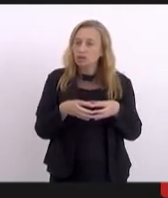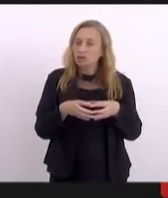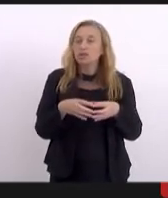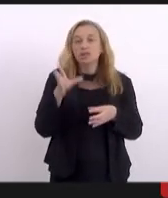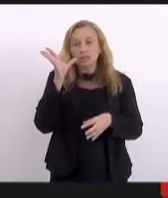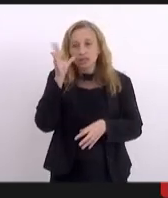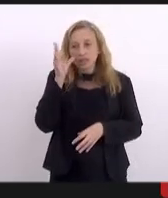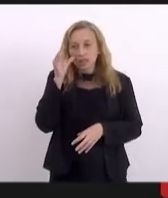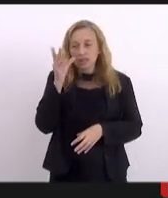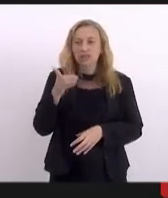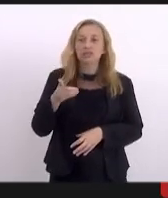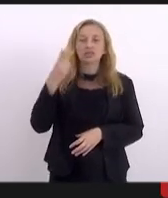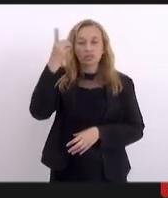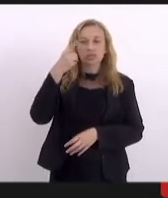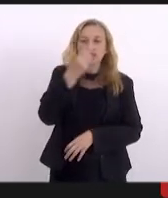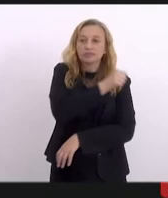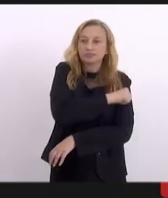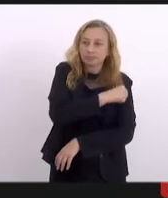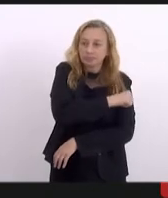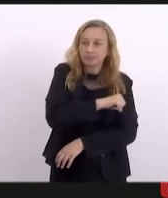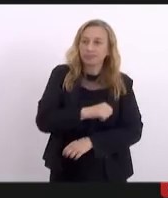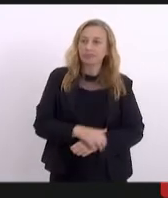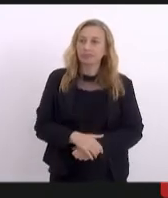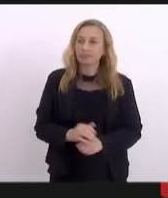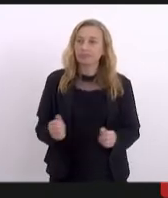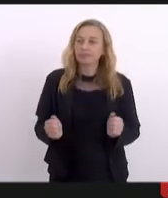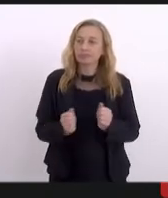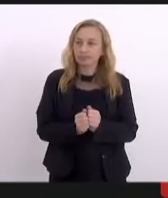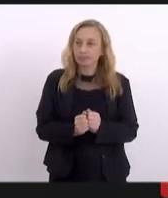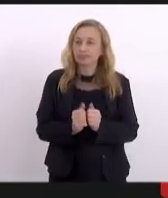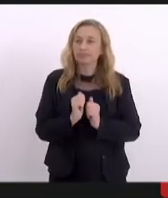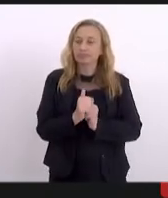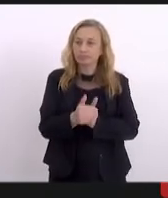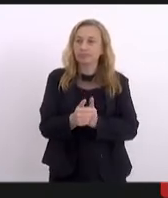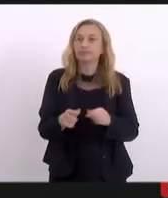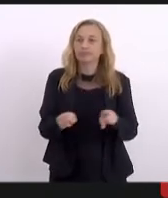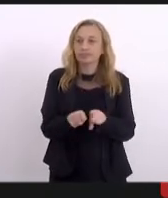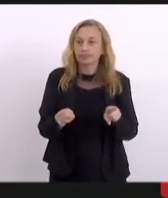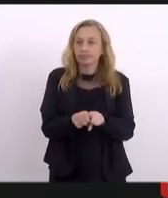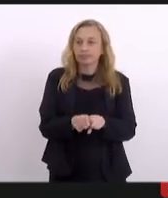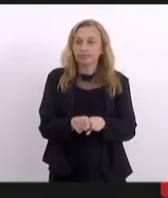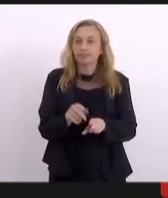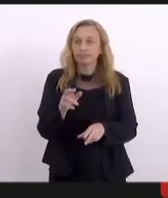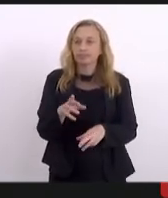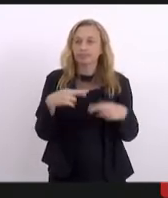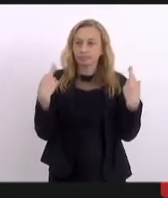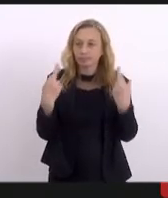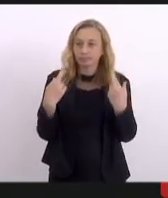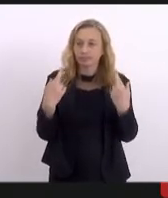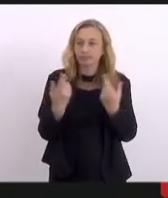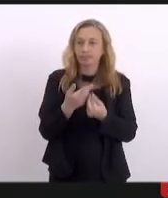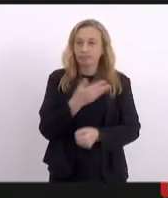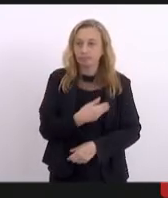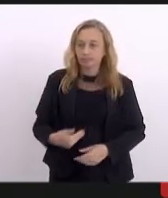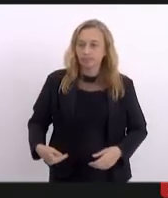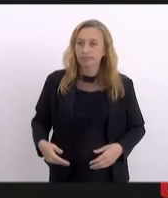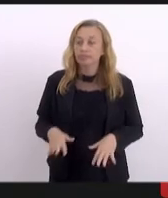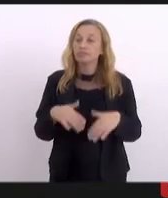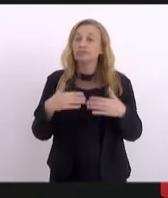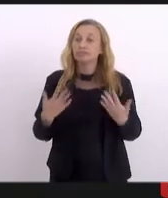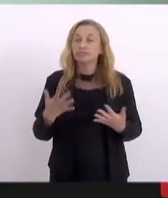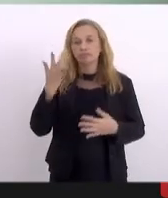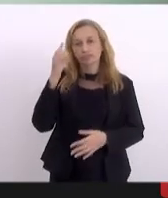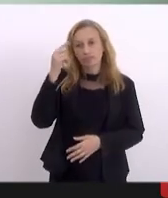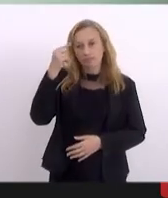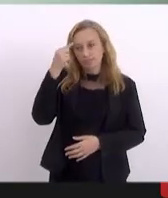interesse da deputada enfermeira Rejane de estar conduzindo também essa reunião, essa audiência. Então, a ideia